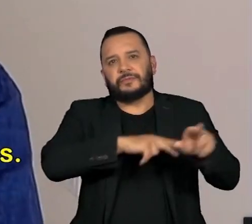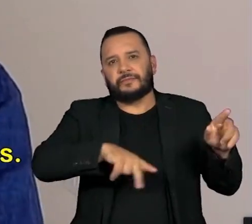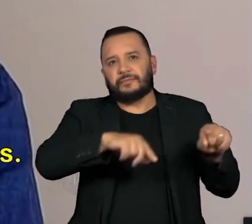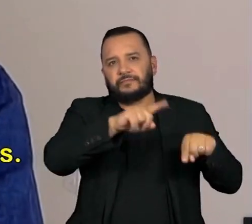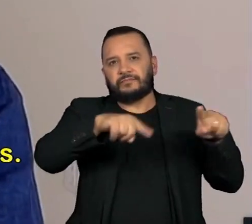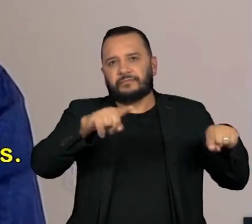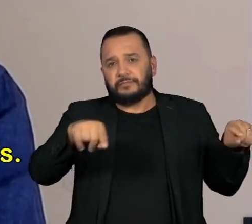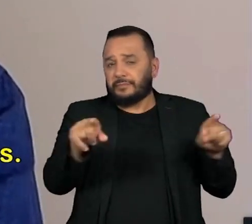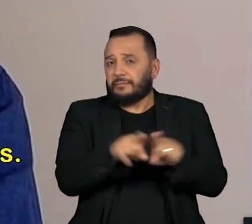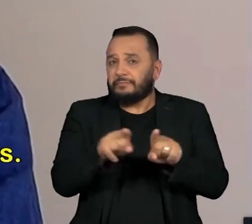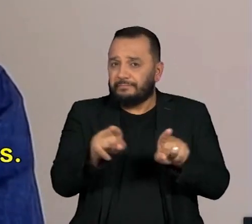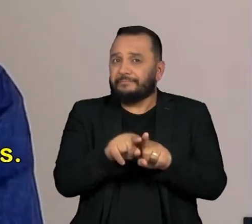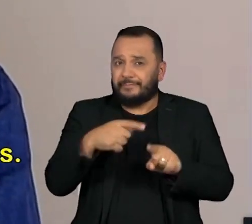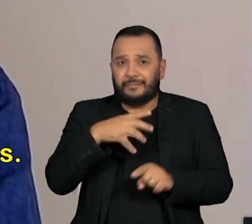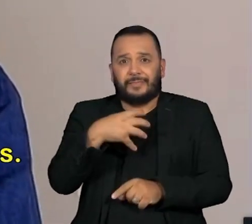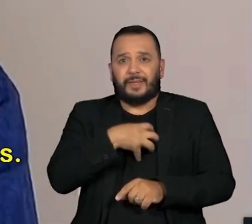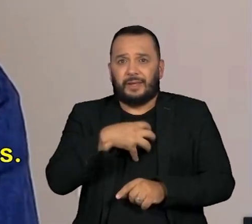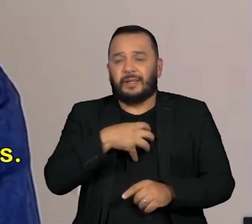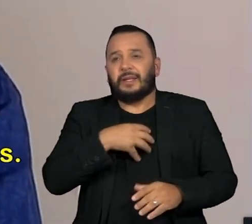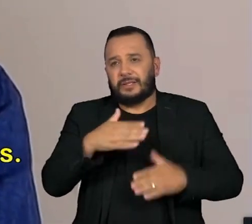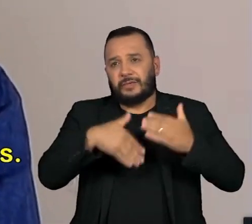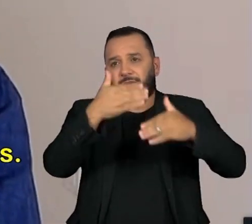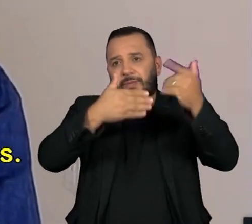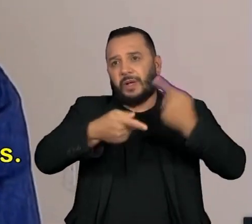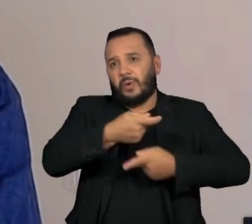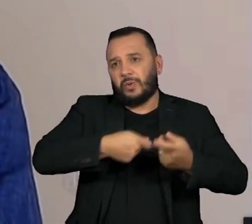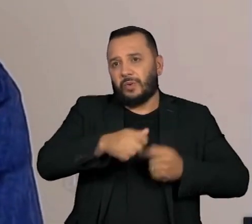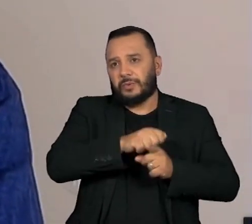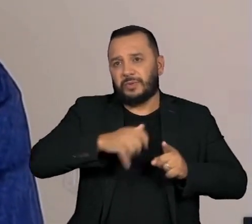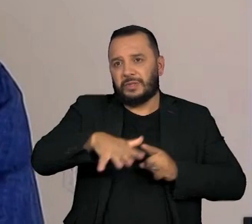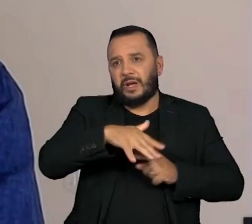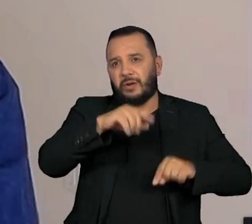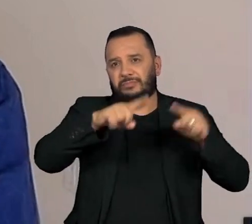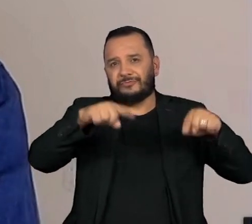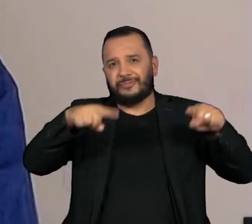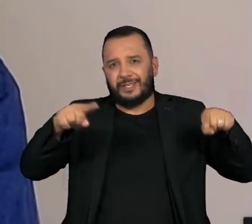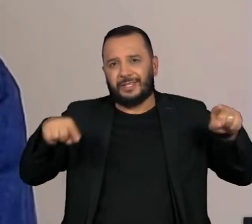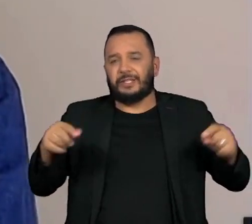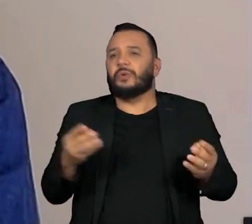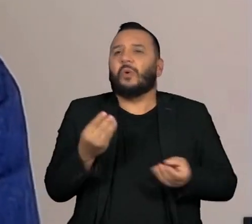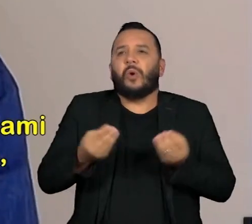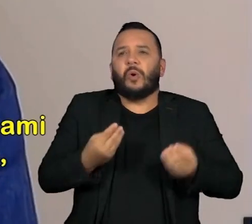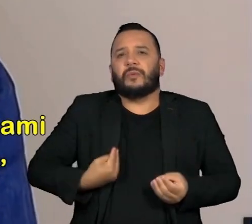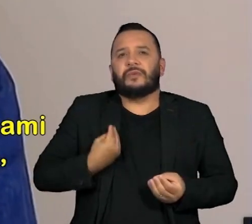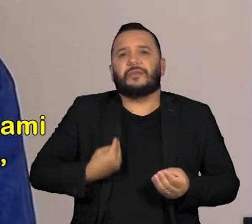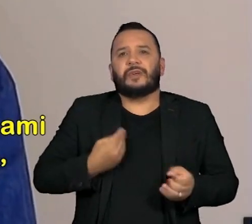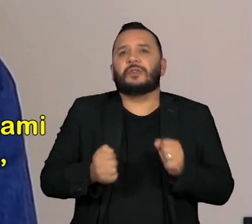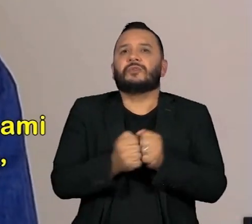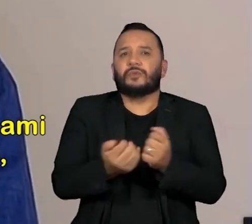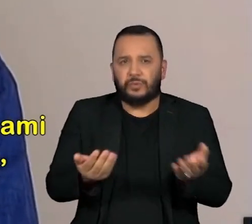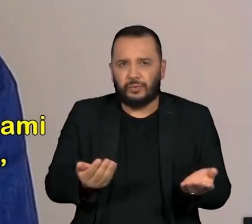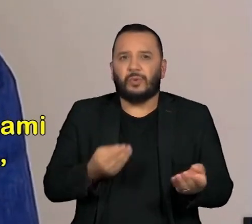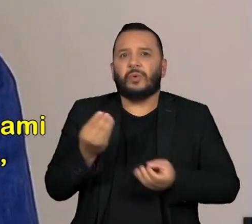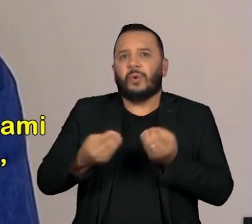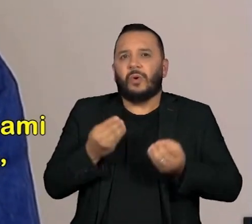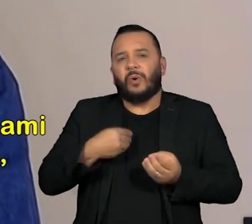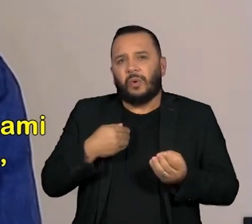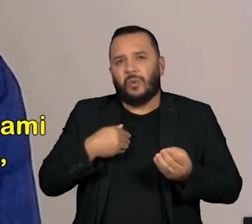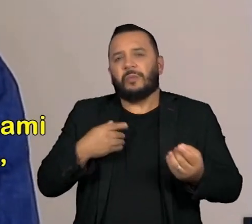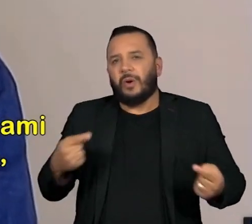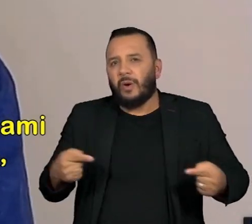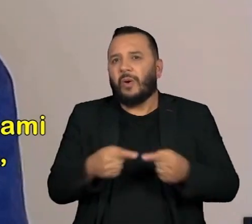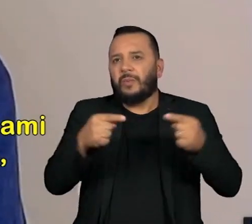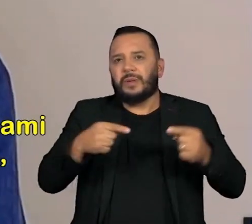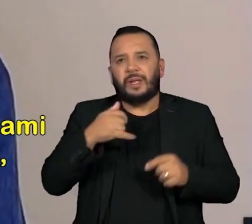inclusive diferentes desenvolvedores econômicos e sociais, como convivir juntos, como você compatibiliza os